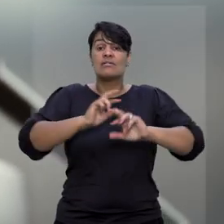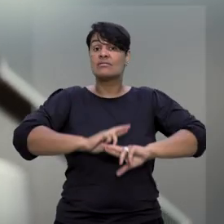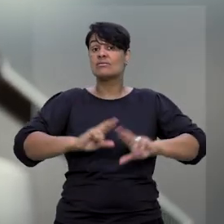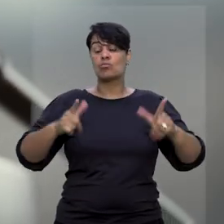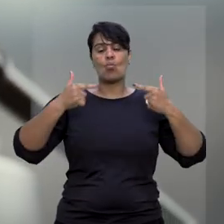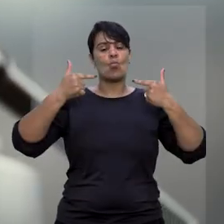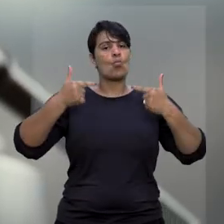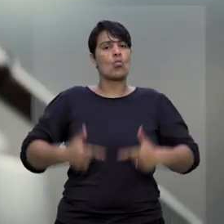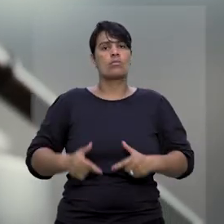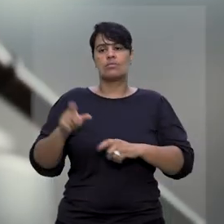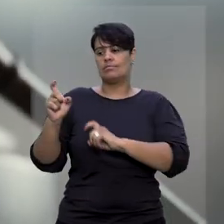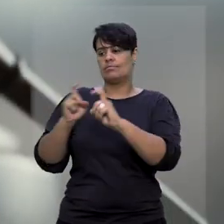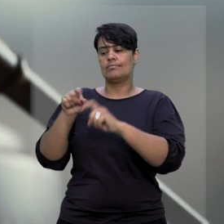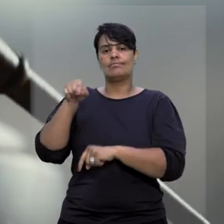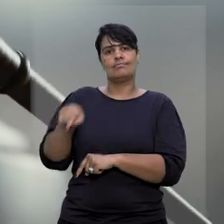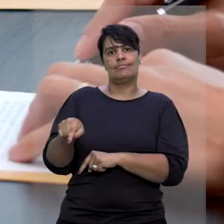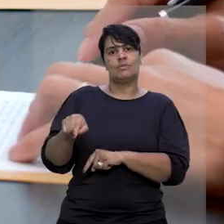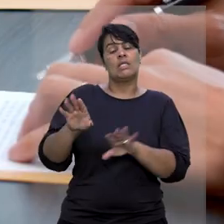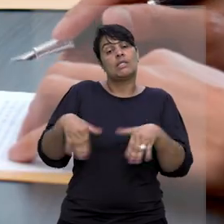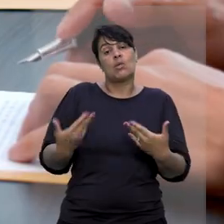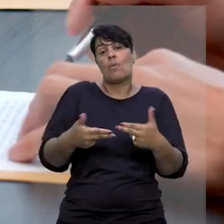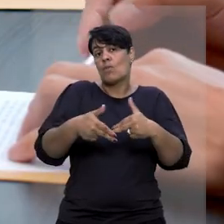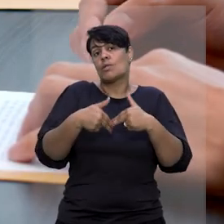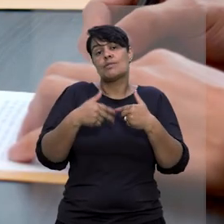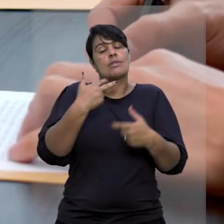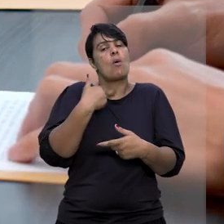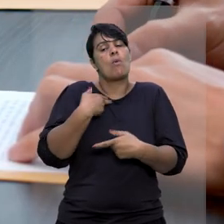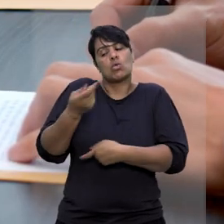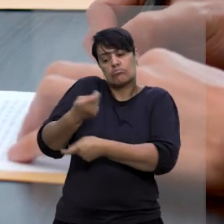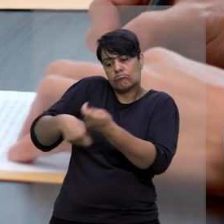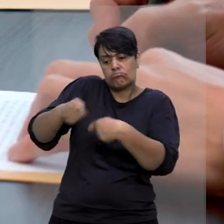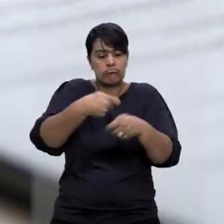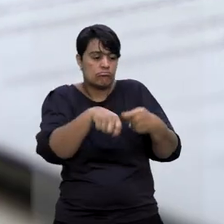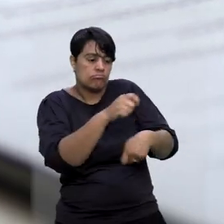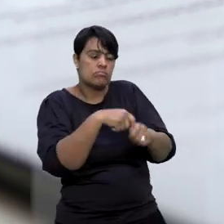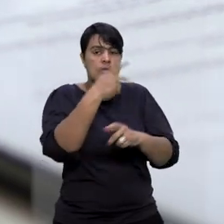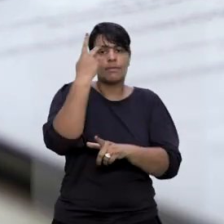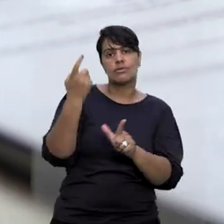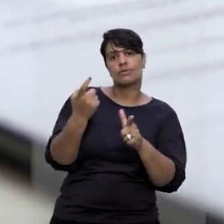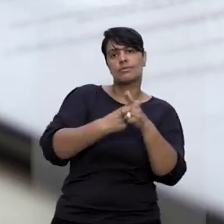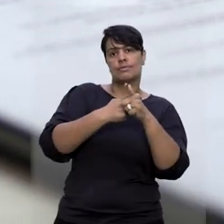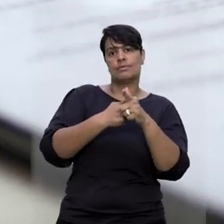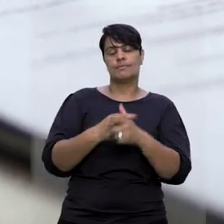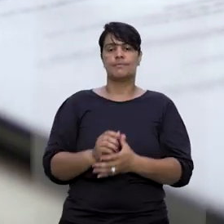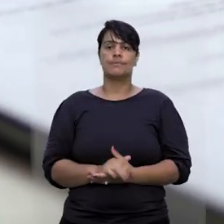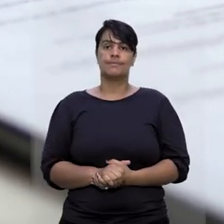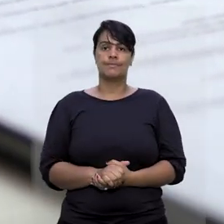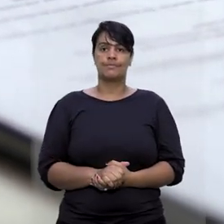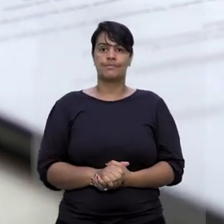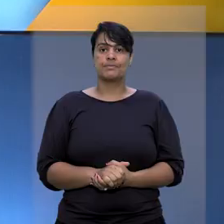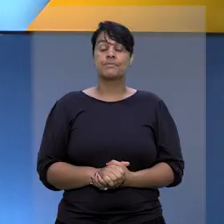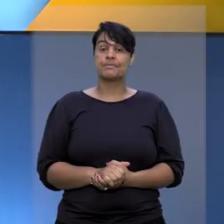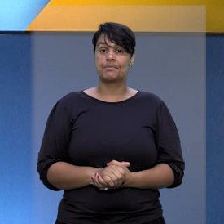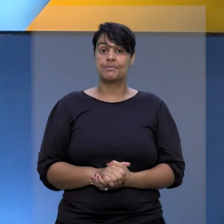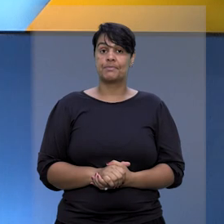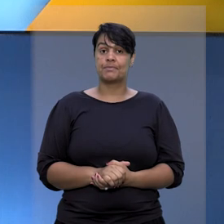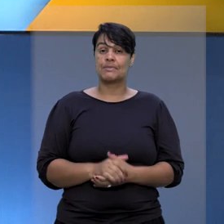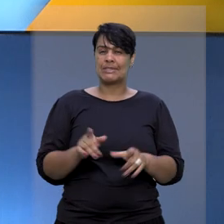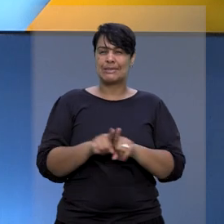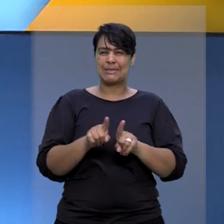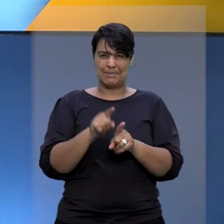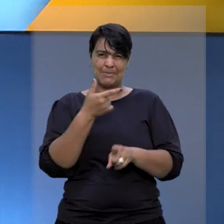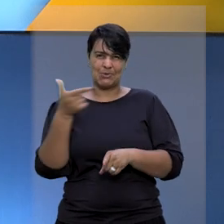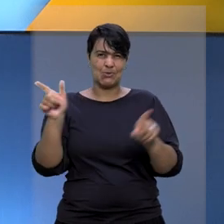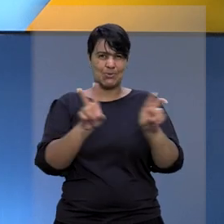imparcialidade do administrador impede que haja negociação com os devedores ou com os credores. Em